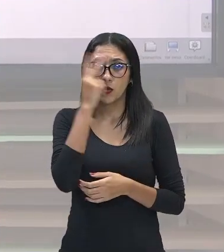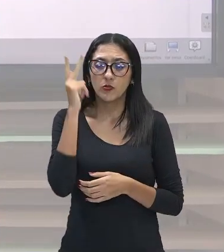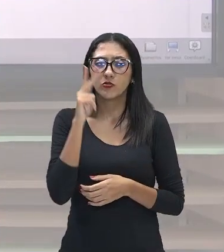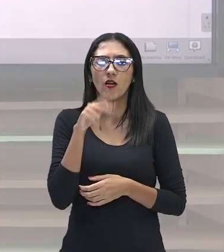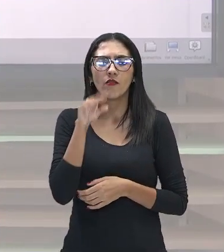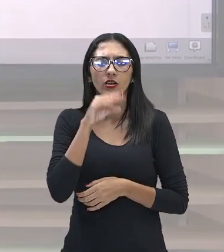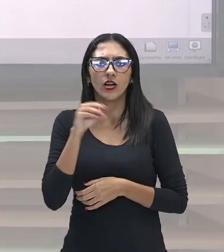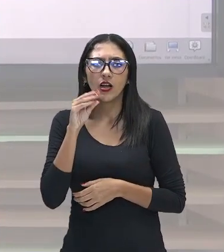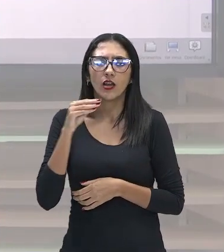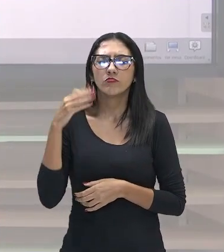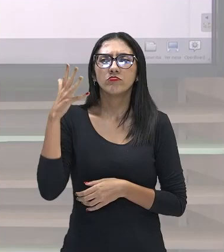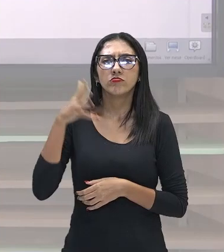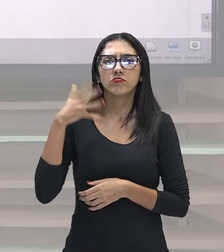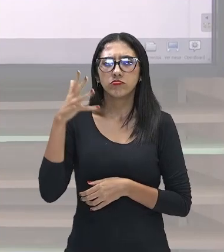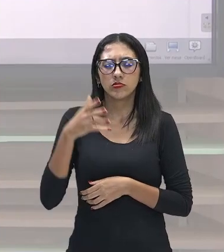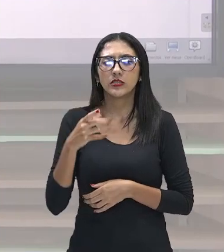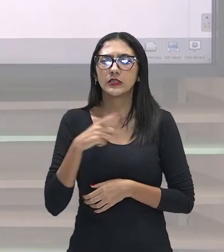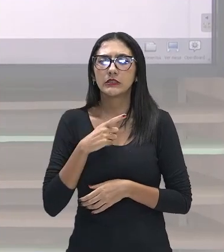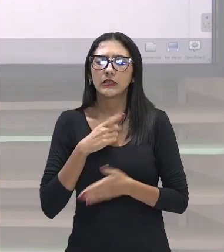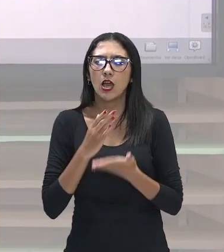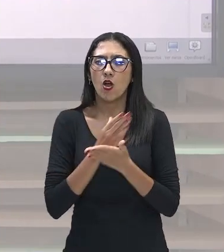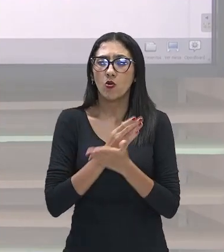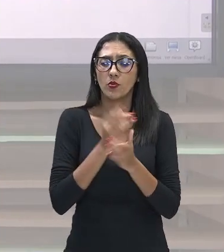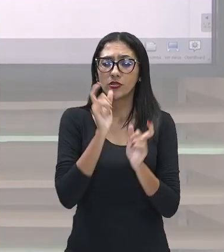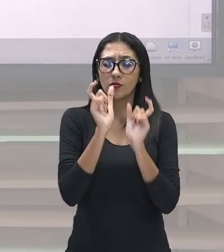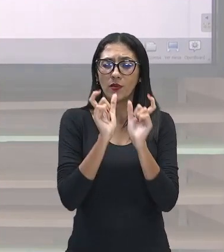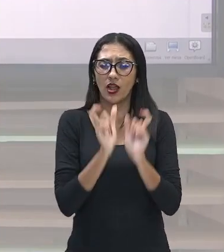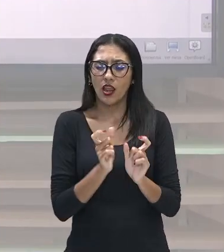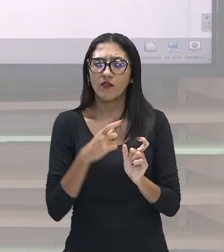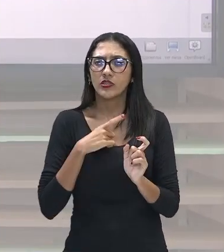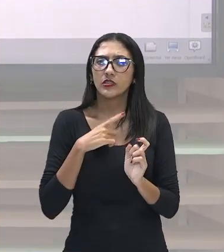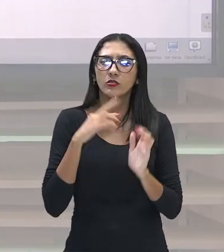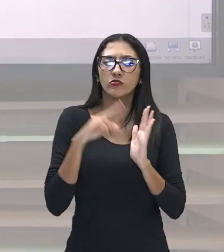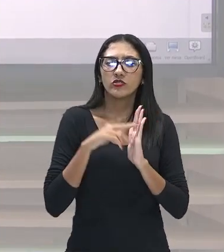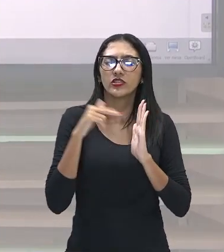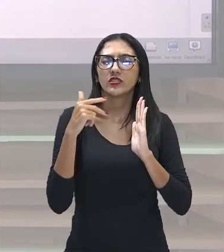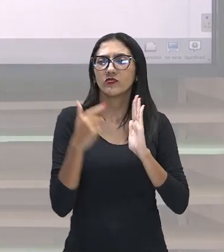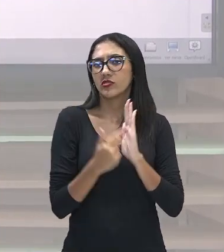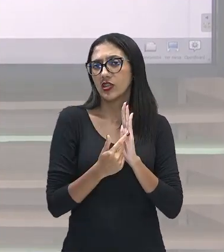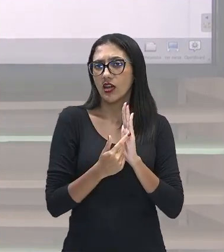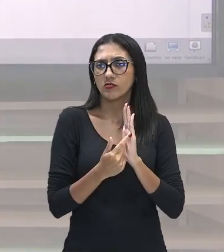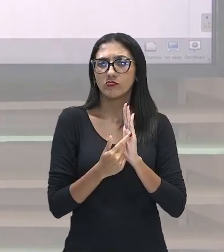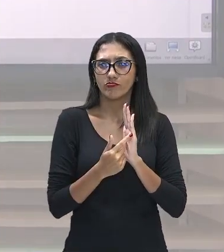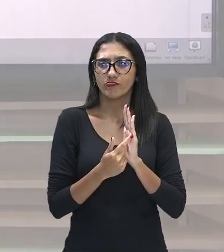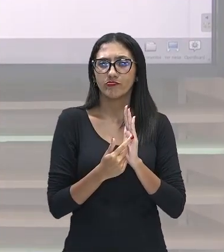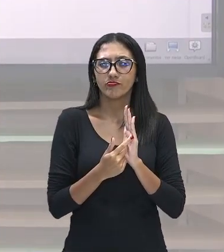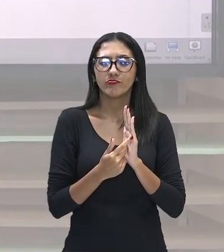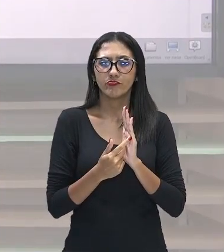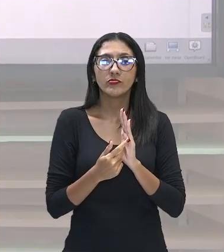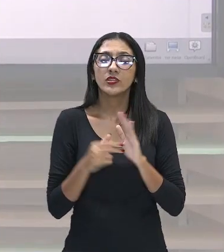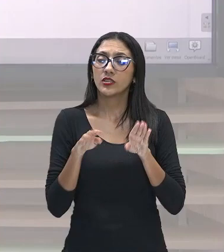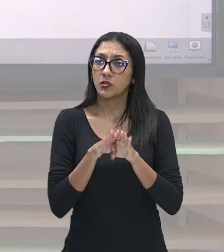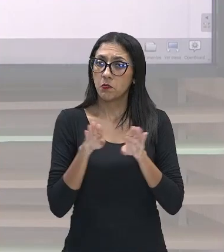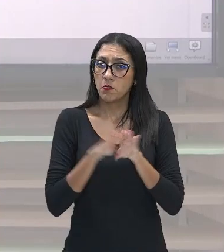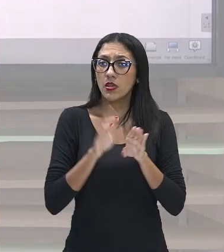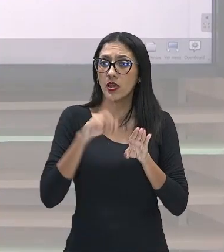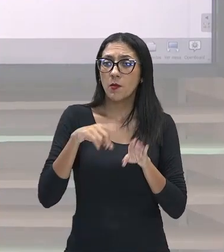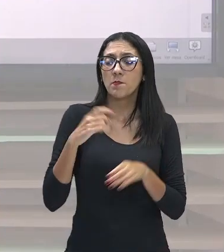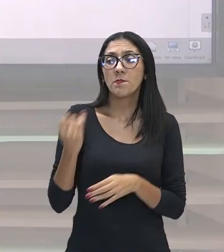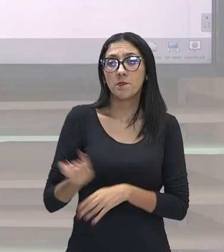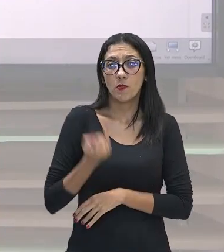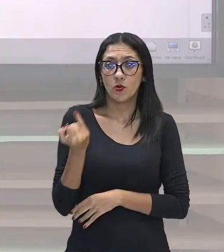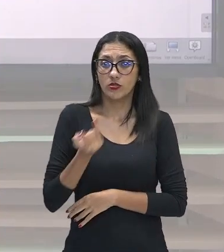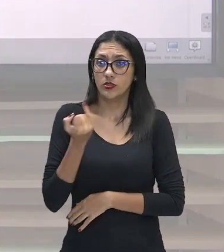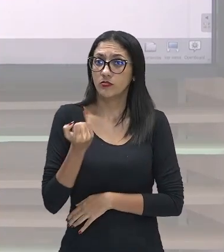vai falar determinadas palavras que vai ter um determinado sentido, né? Então, isso também é bastante importante a gente prestar